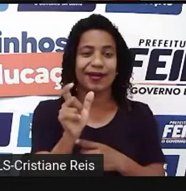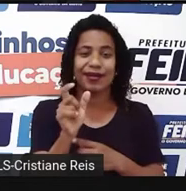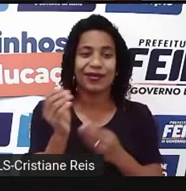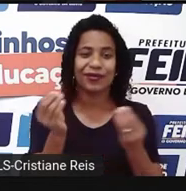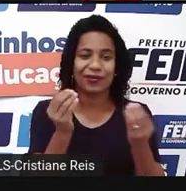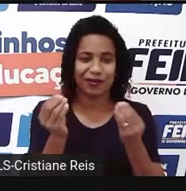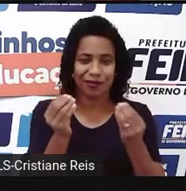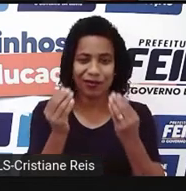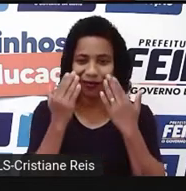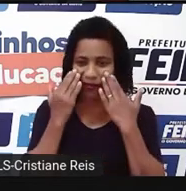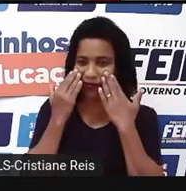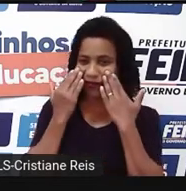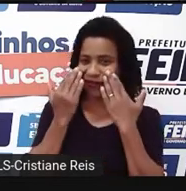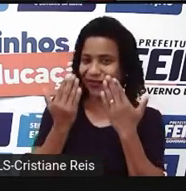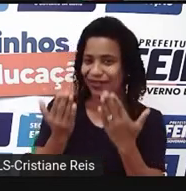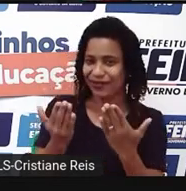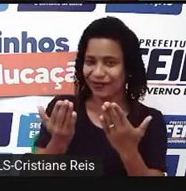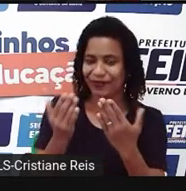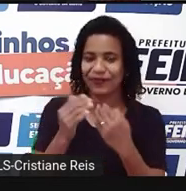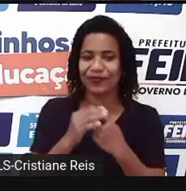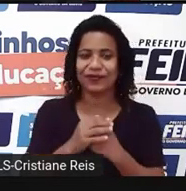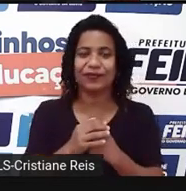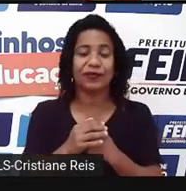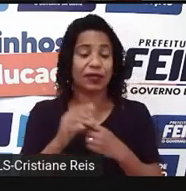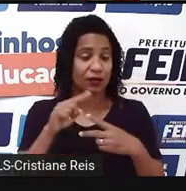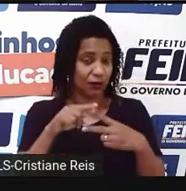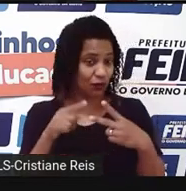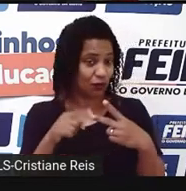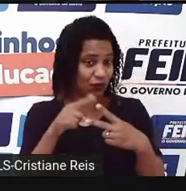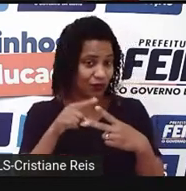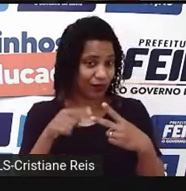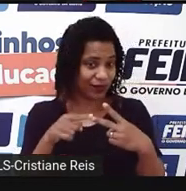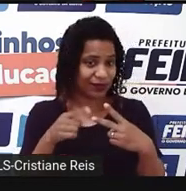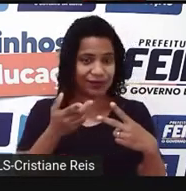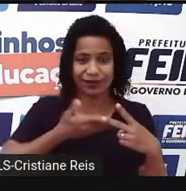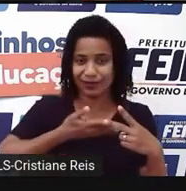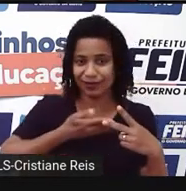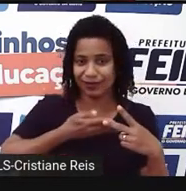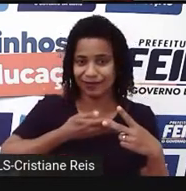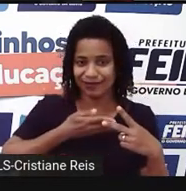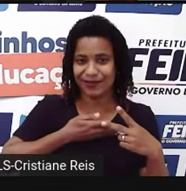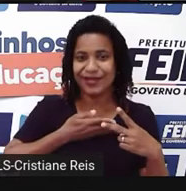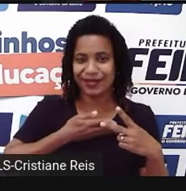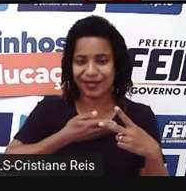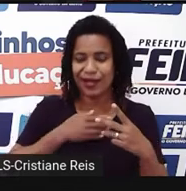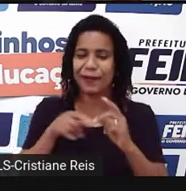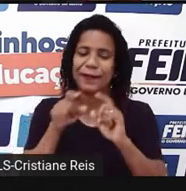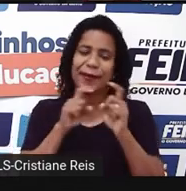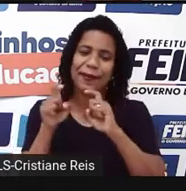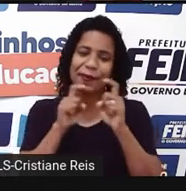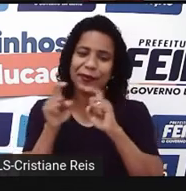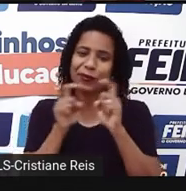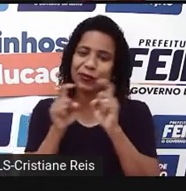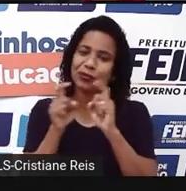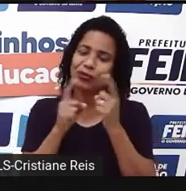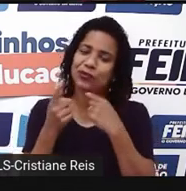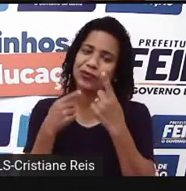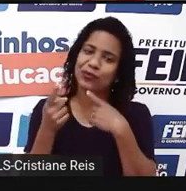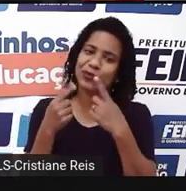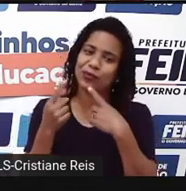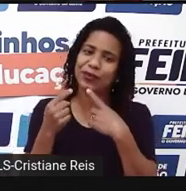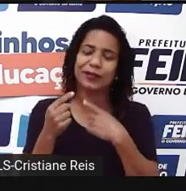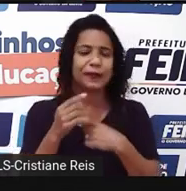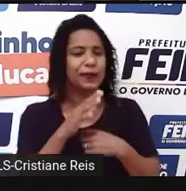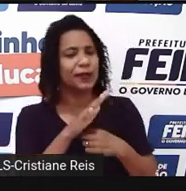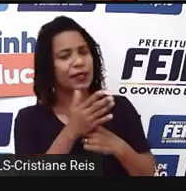eu espelho para vocês na tela. Duas amigas, né? Estão batendo um papo numa lanchonete e uma delas diz,